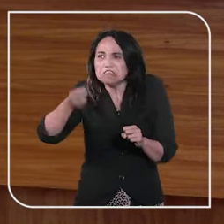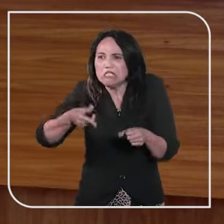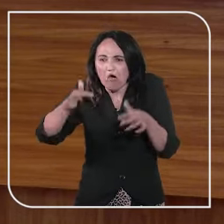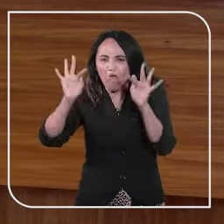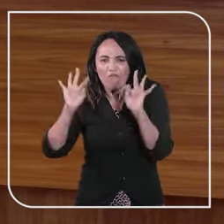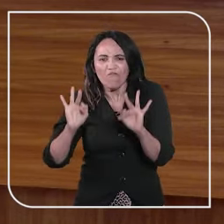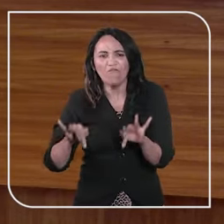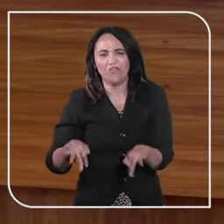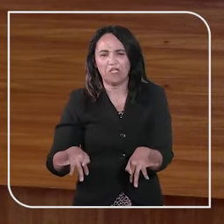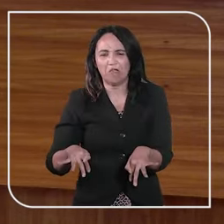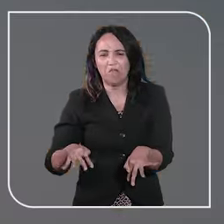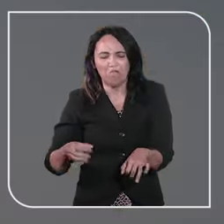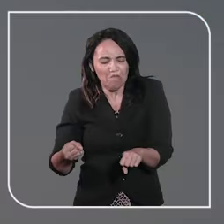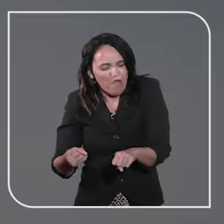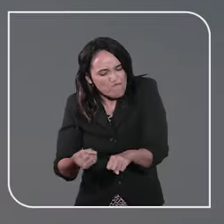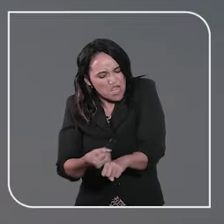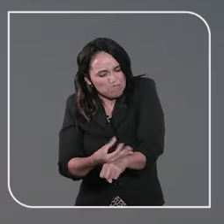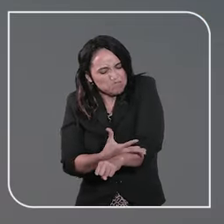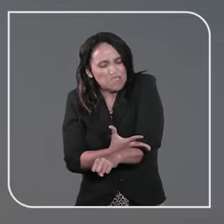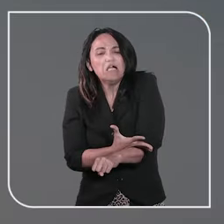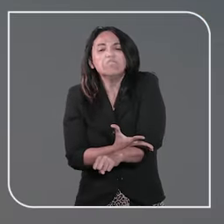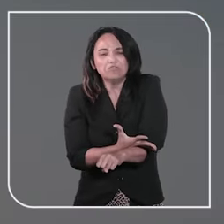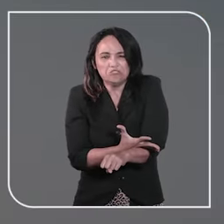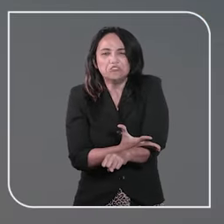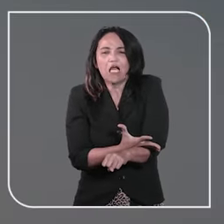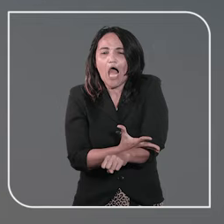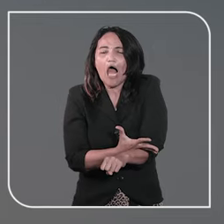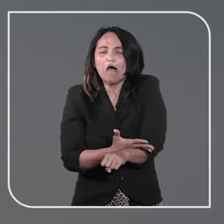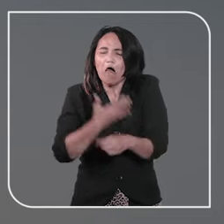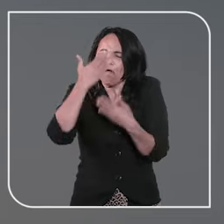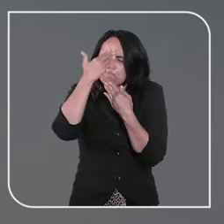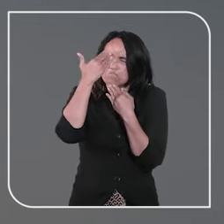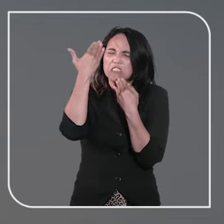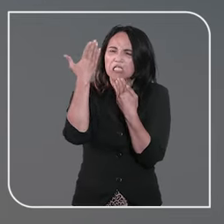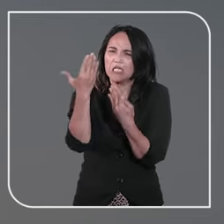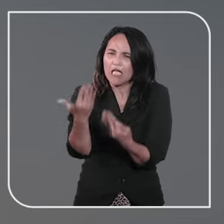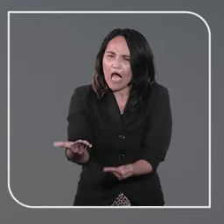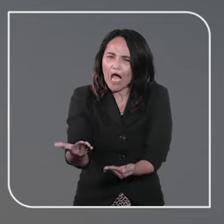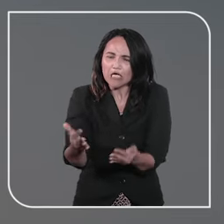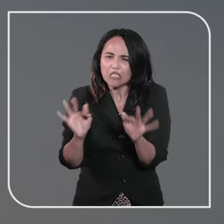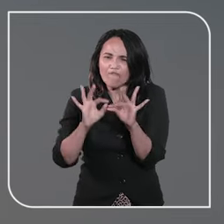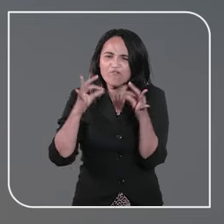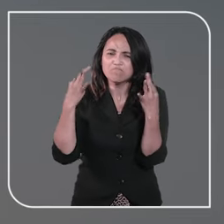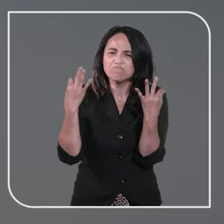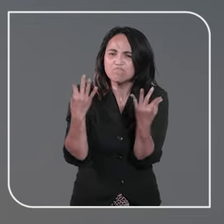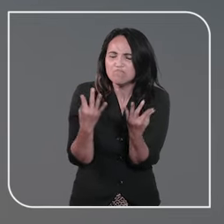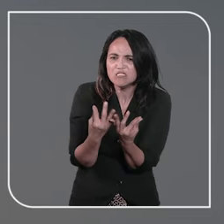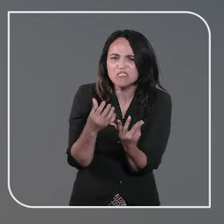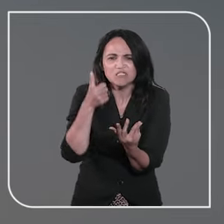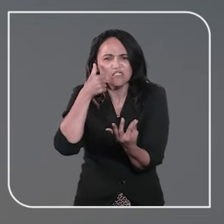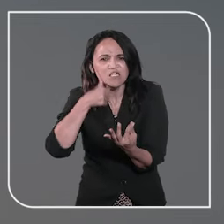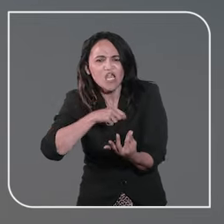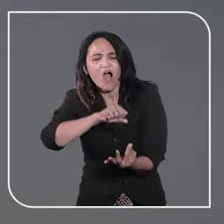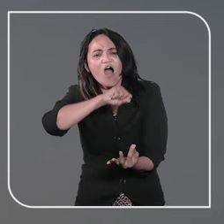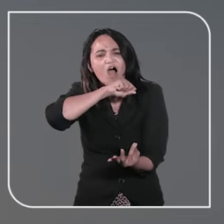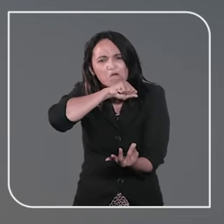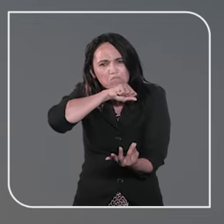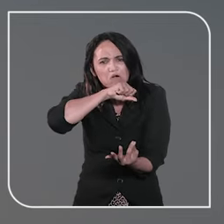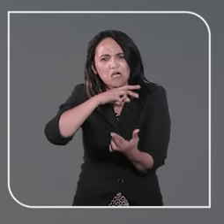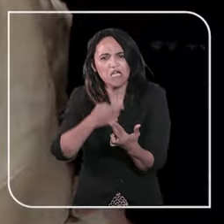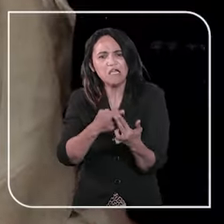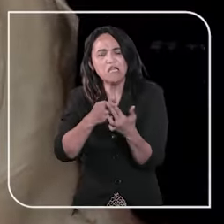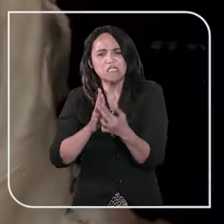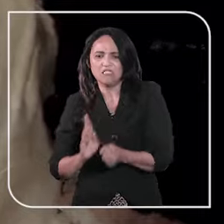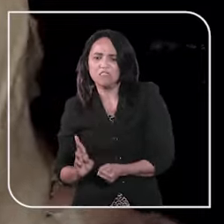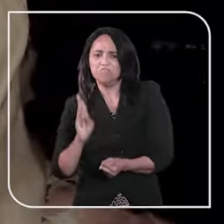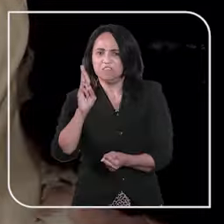a gente ficou muito emocionado e a gente quis vir pessoalmente agradecer a mãe da Júlia, a família da Júlia, está aqui sendo representada por